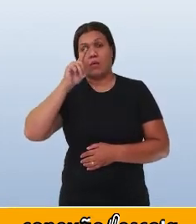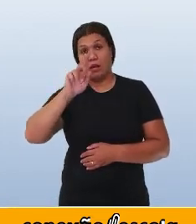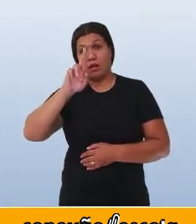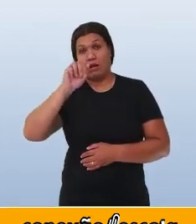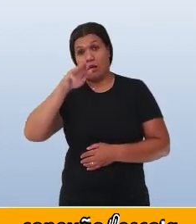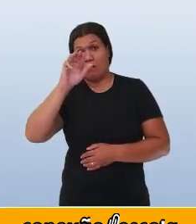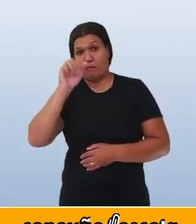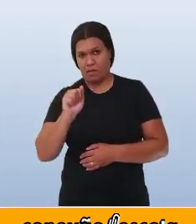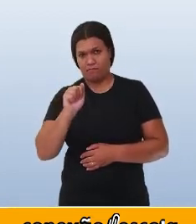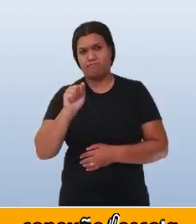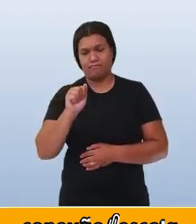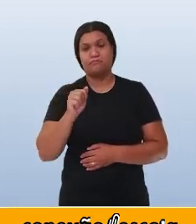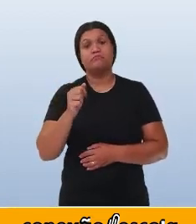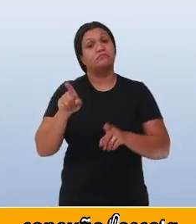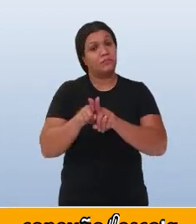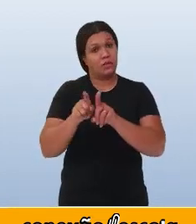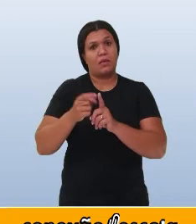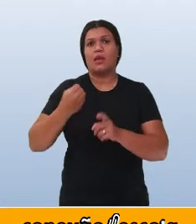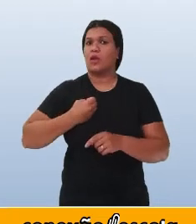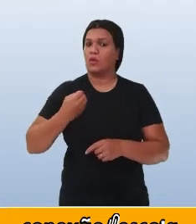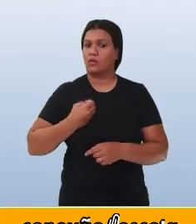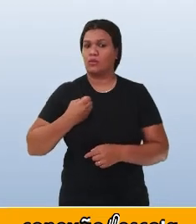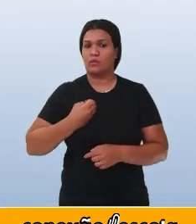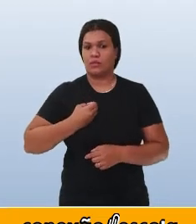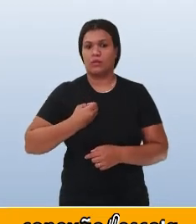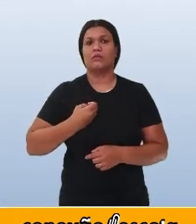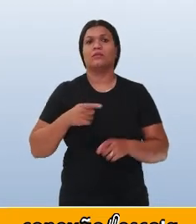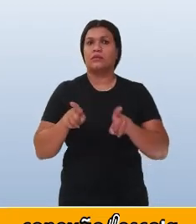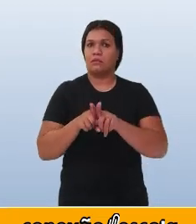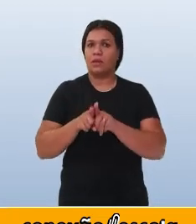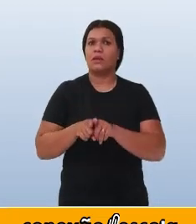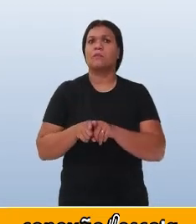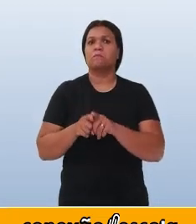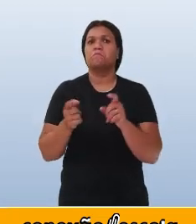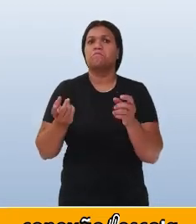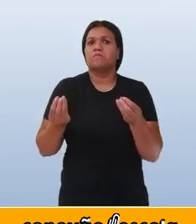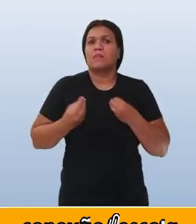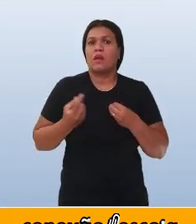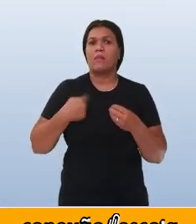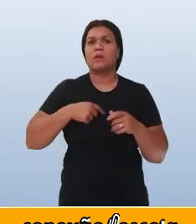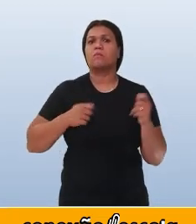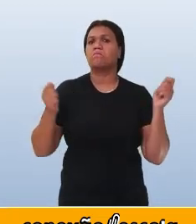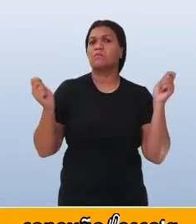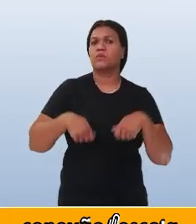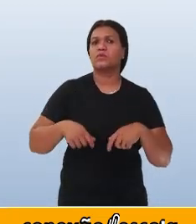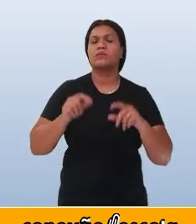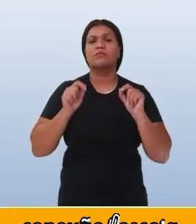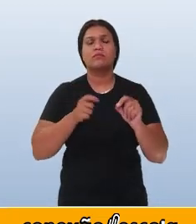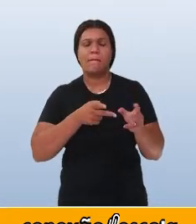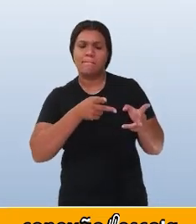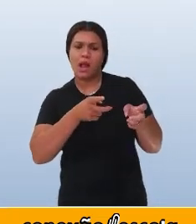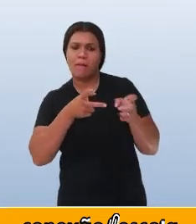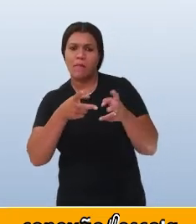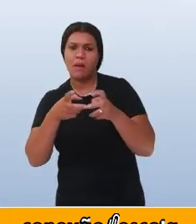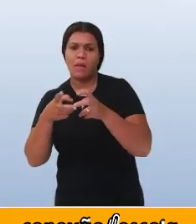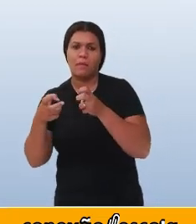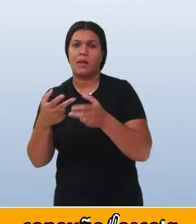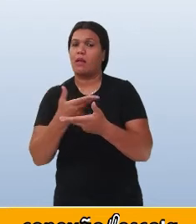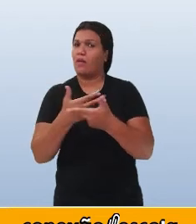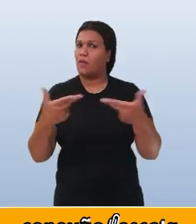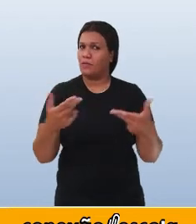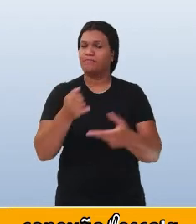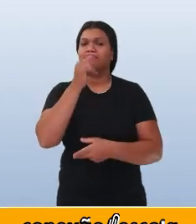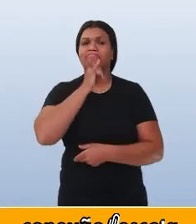Os números também nos possibilitam identificar as coisas. Por